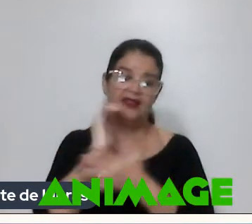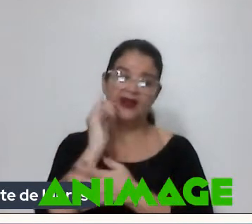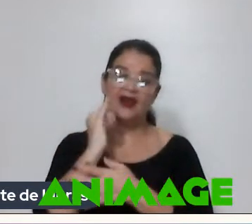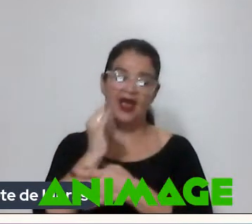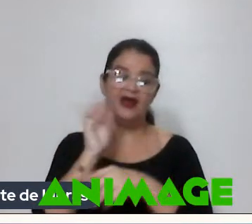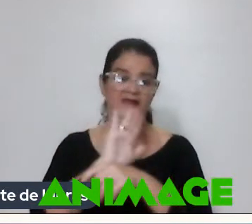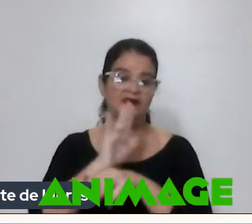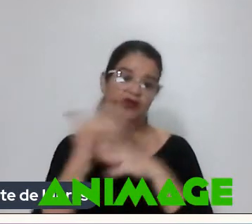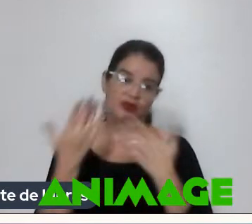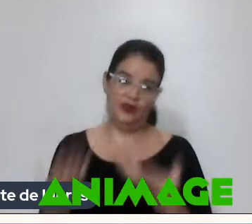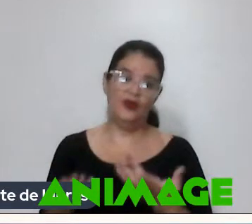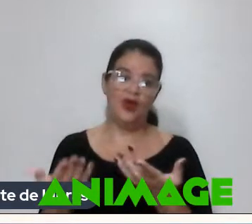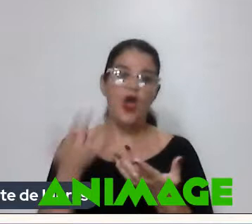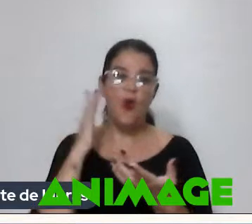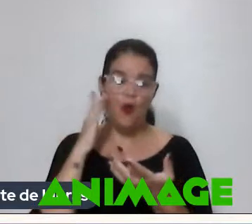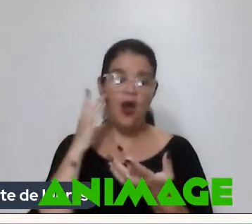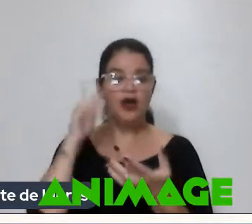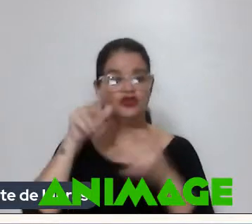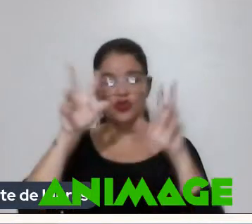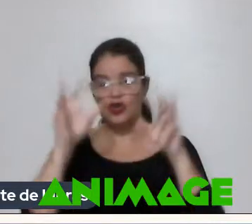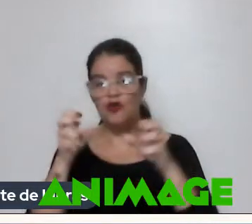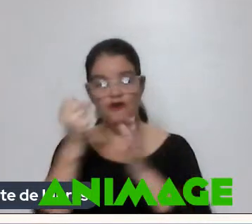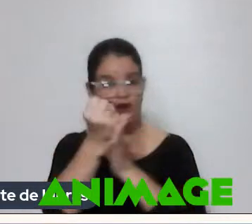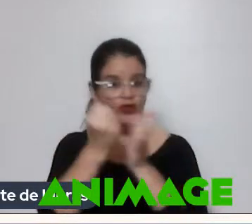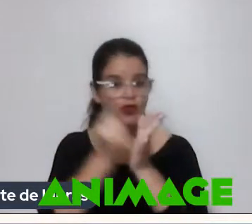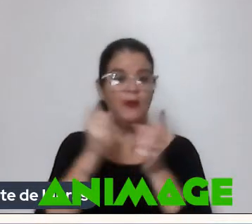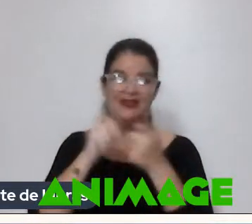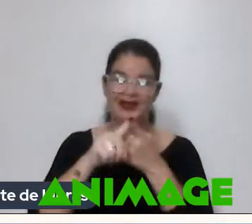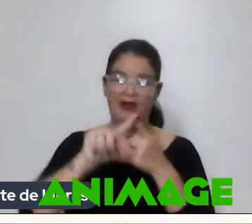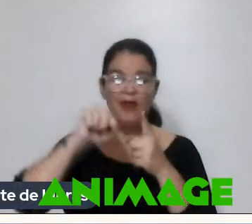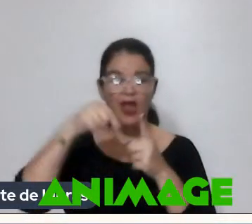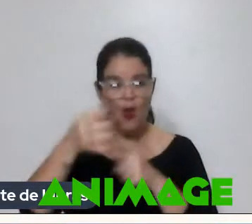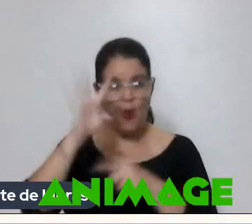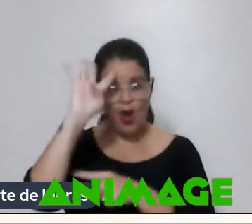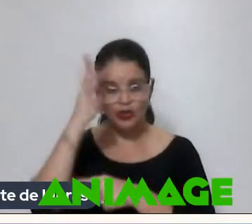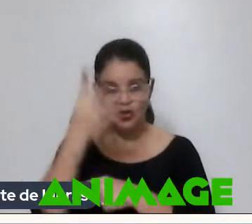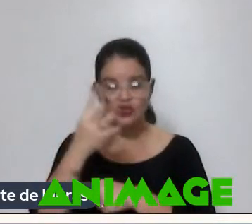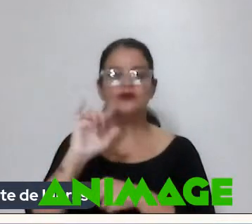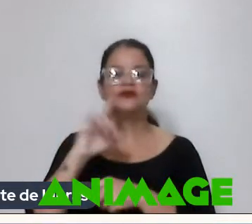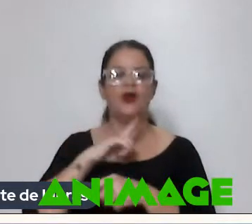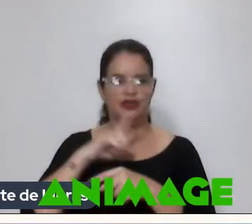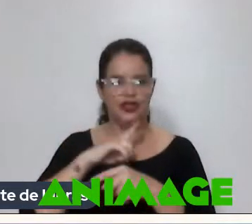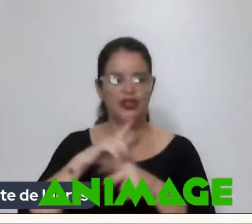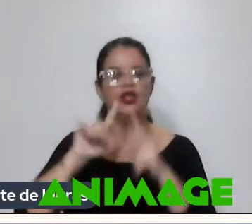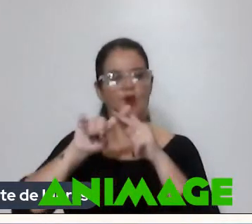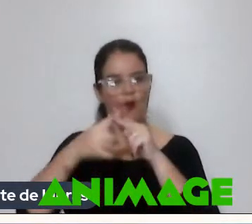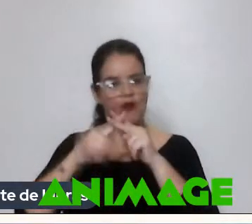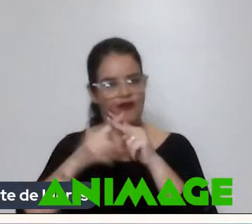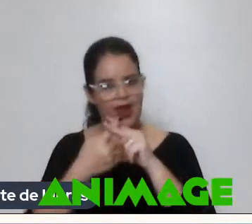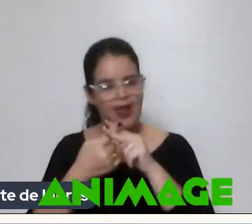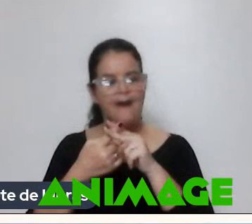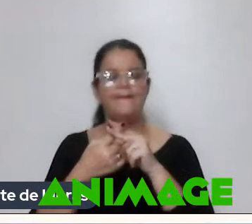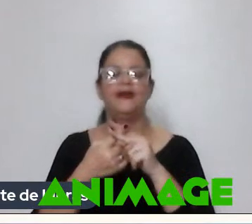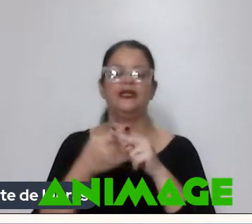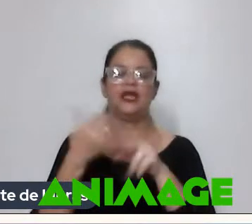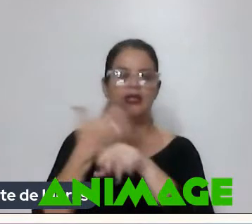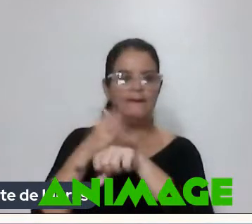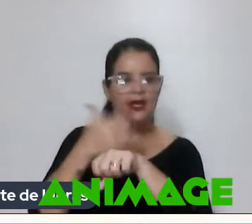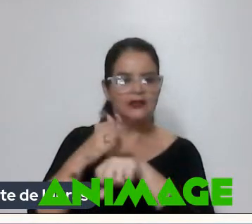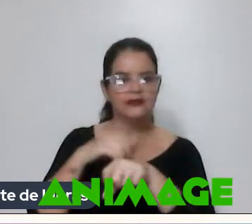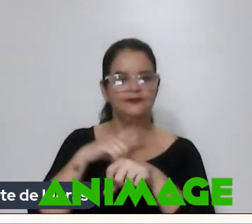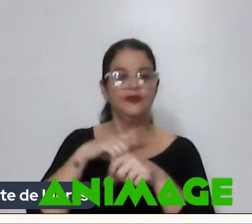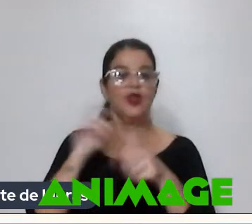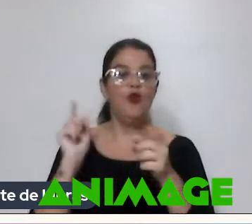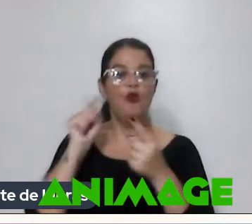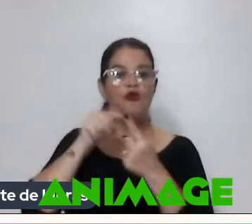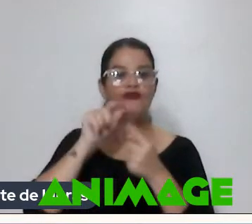Eu acho que o fato De documentário Também é uma outra solução Que a gente tem Como ferramenta De praticidade O fato de